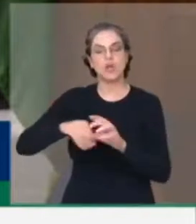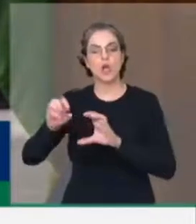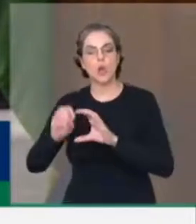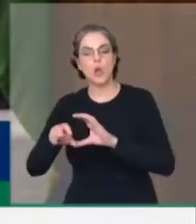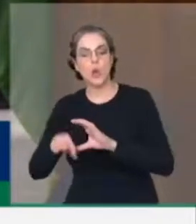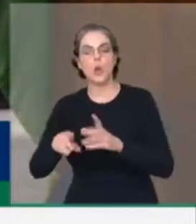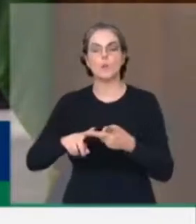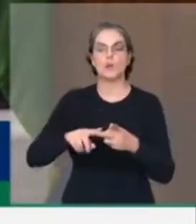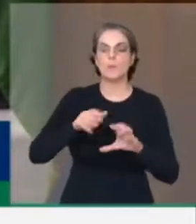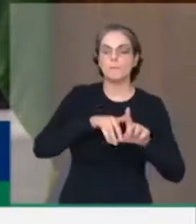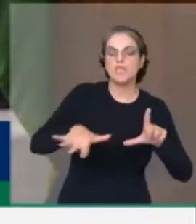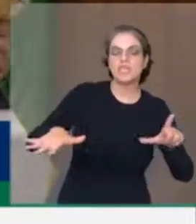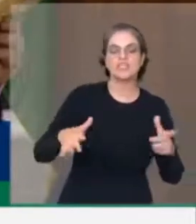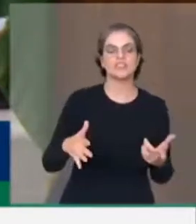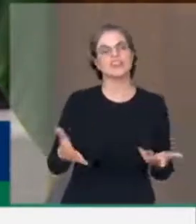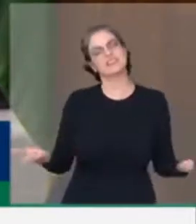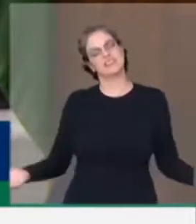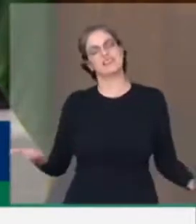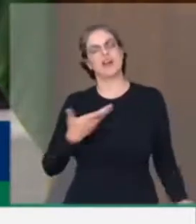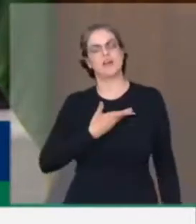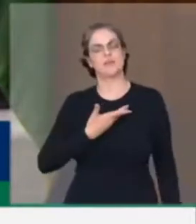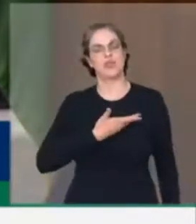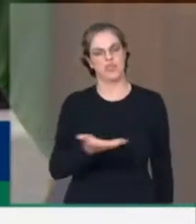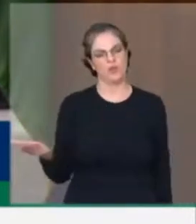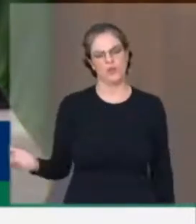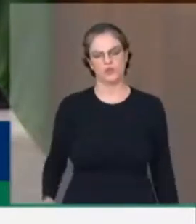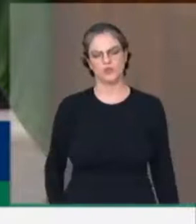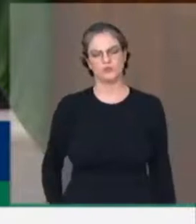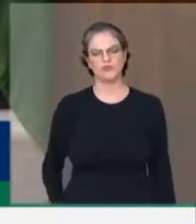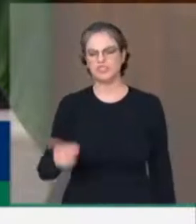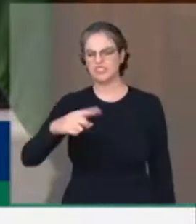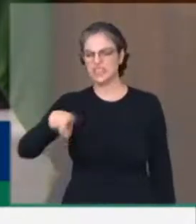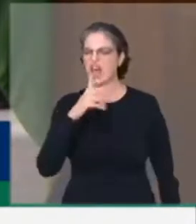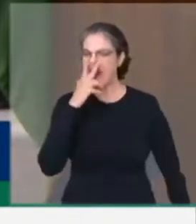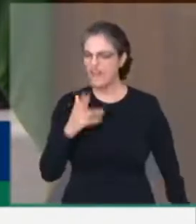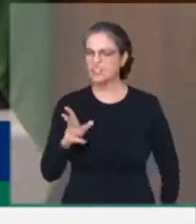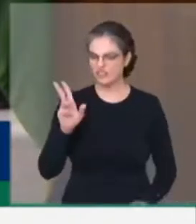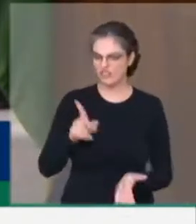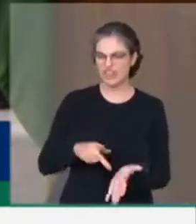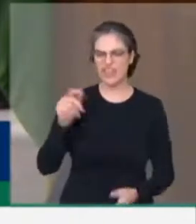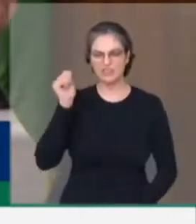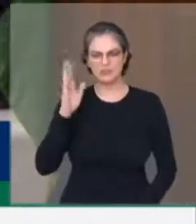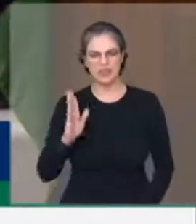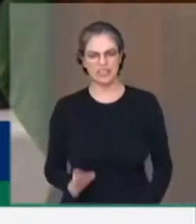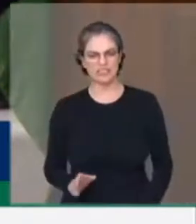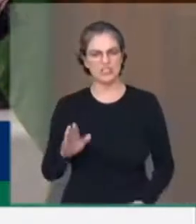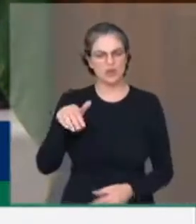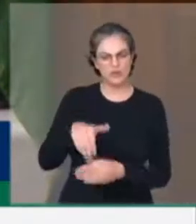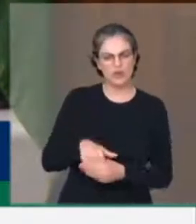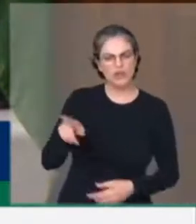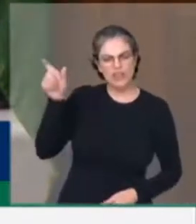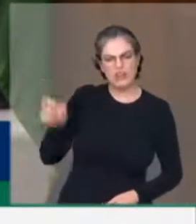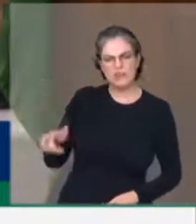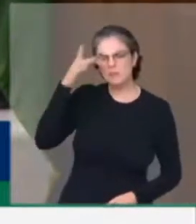mídia. Meus amigos e minhas amigas, vocês acham, de fato, que o país elegeria uma figura como